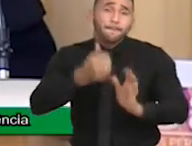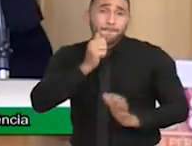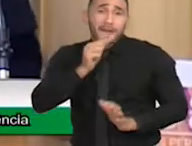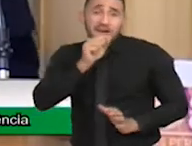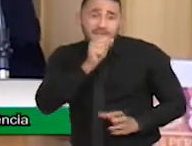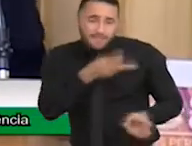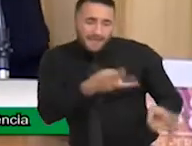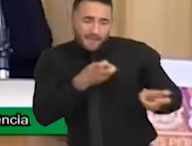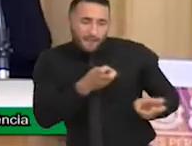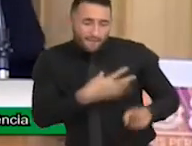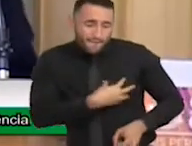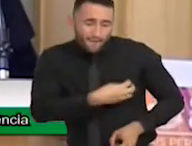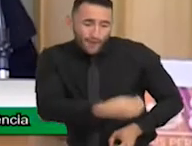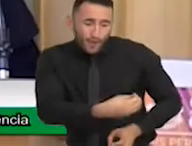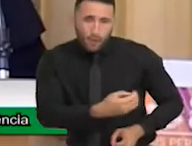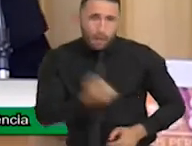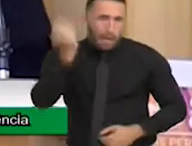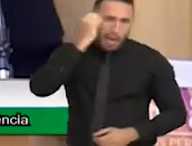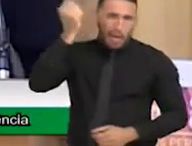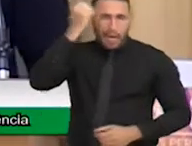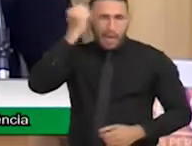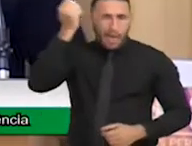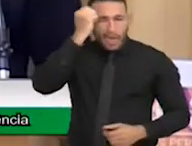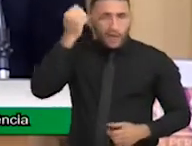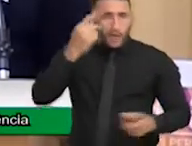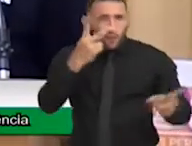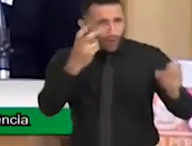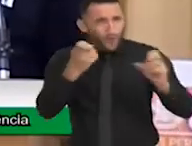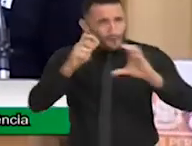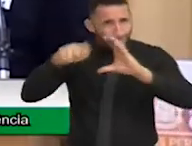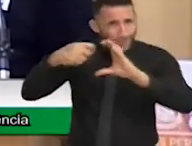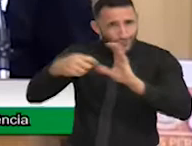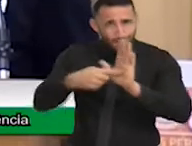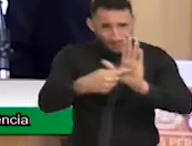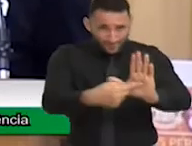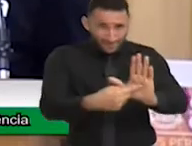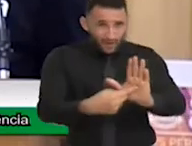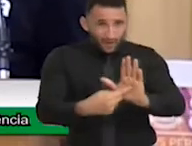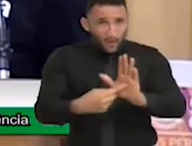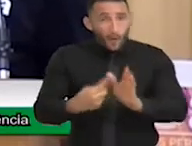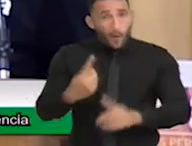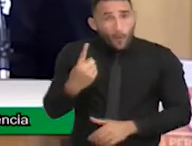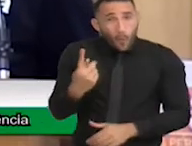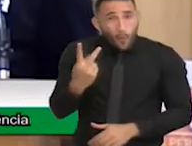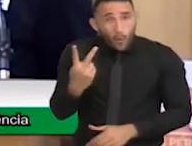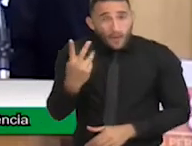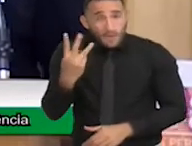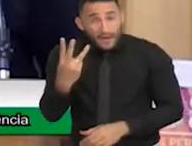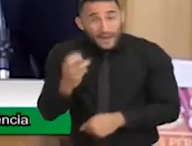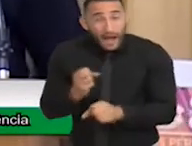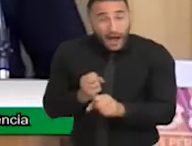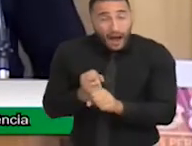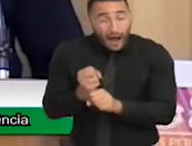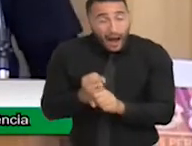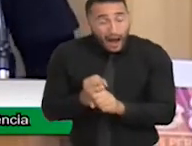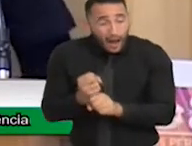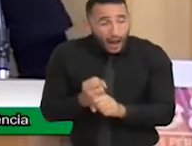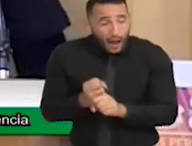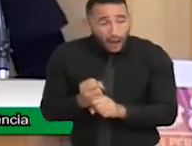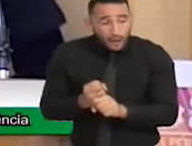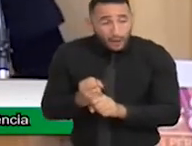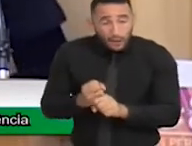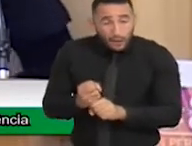no vídeo, um, dois, três anos. Anos. Nós estamos